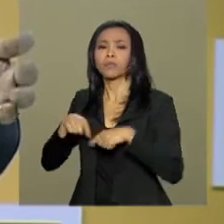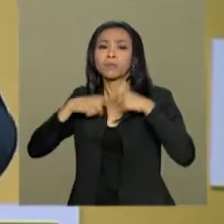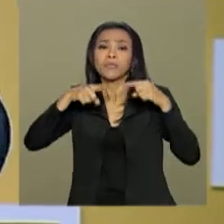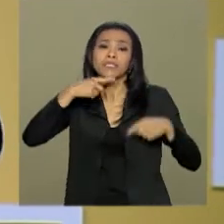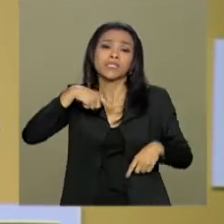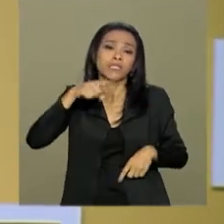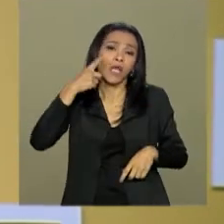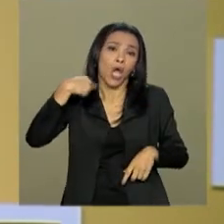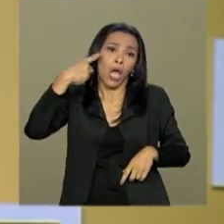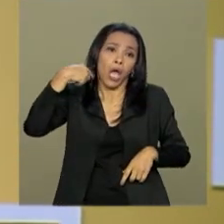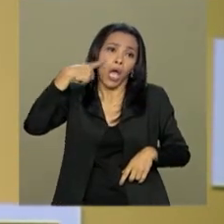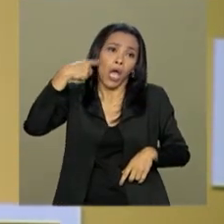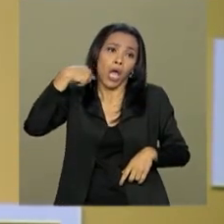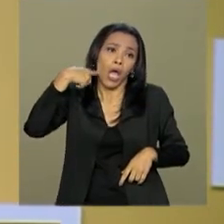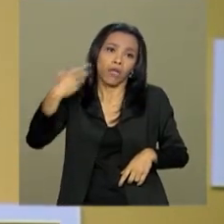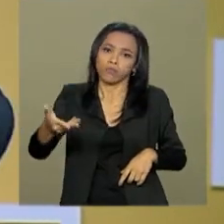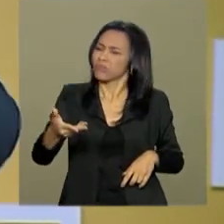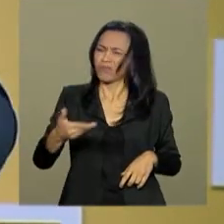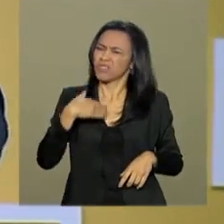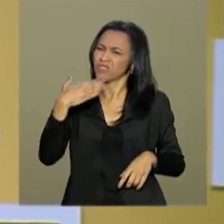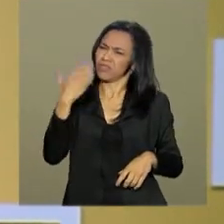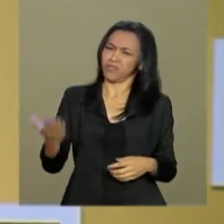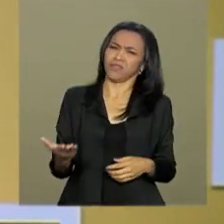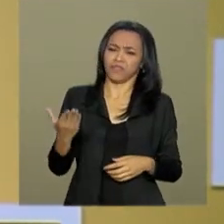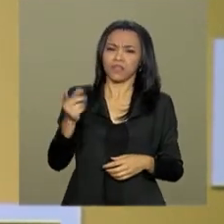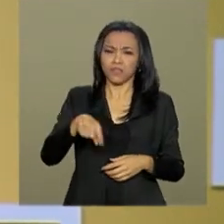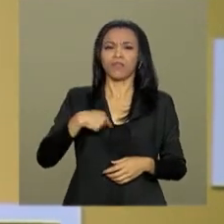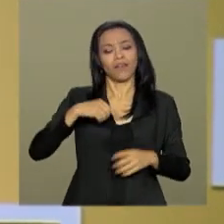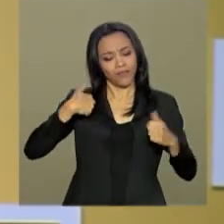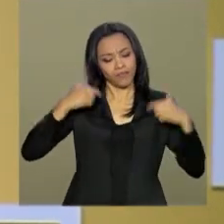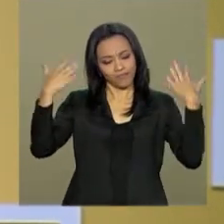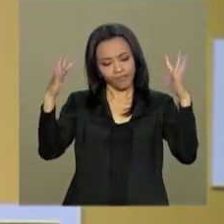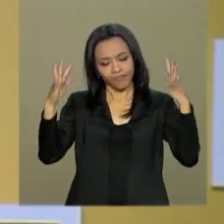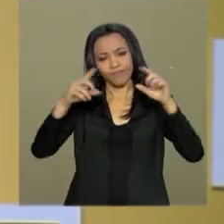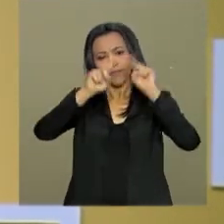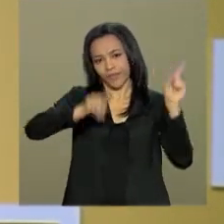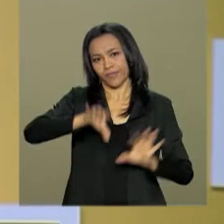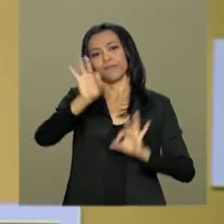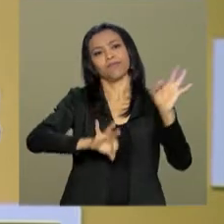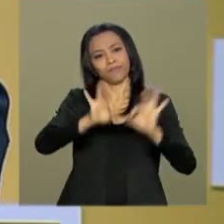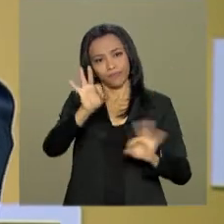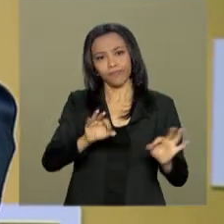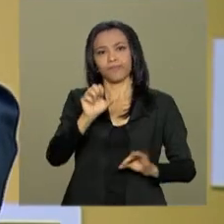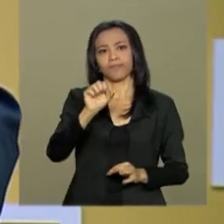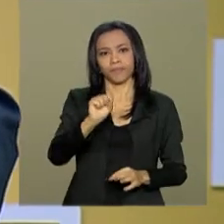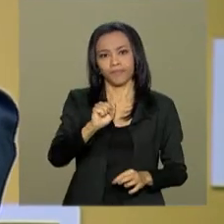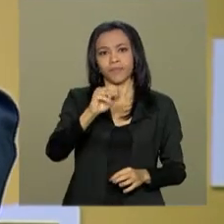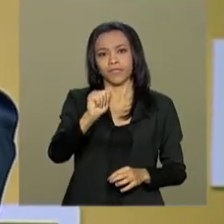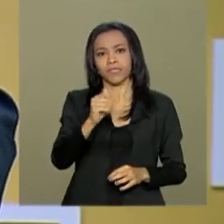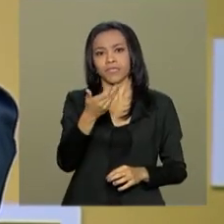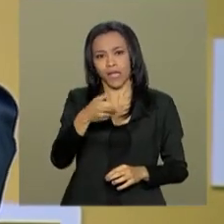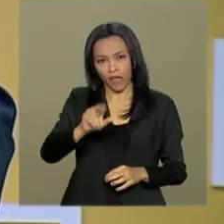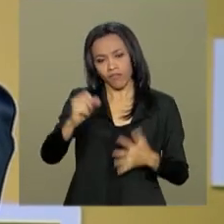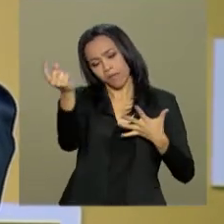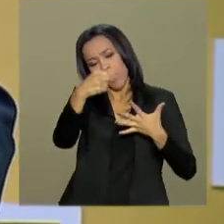muito porque você não vai ganhar. Então, eu comemoro esse Plano Safra por esses motivos, por nós